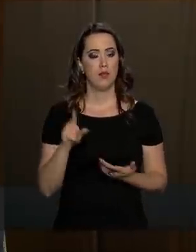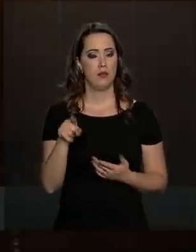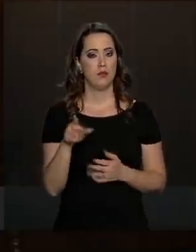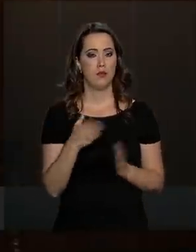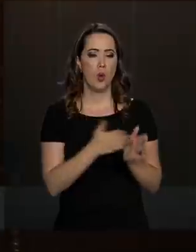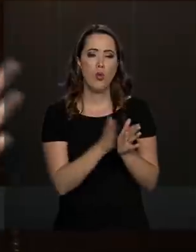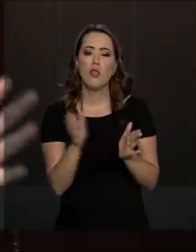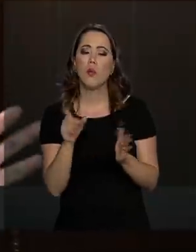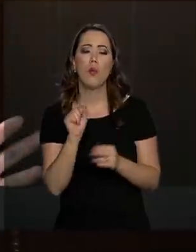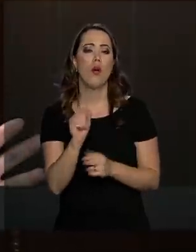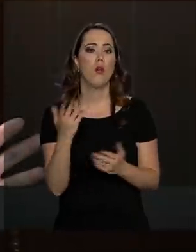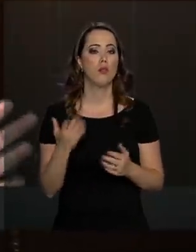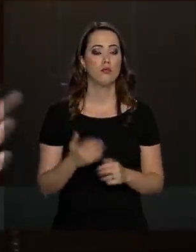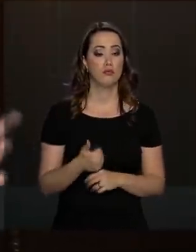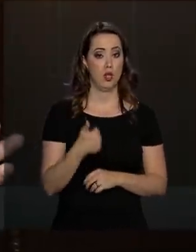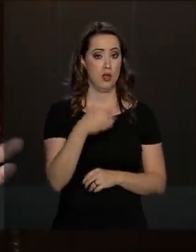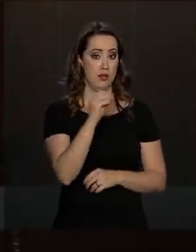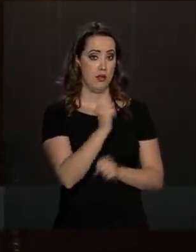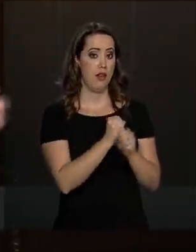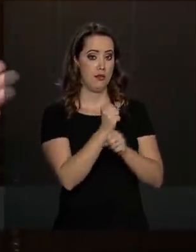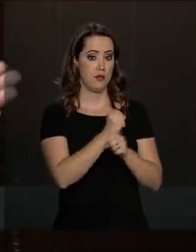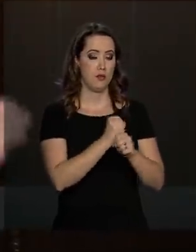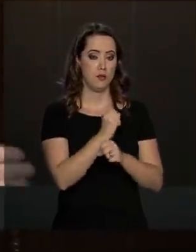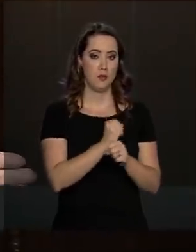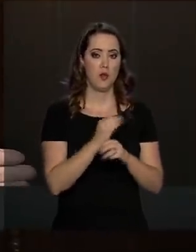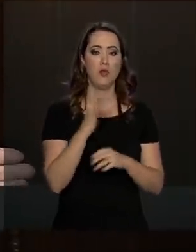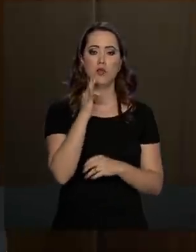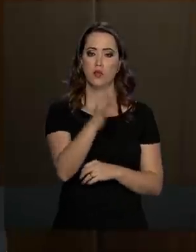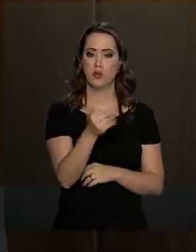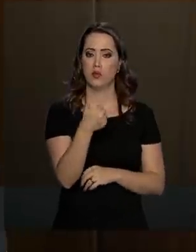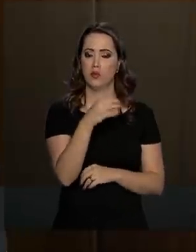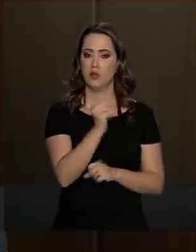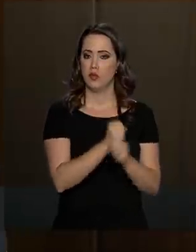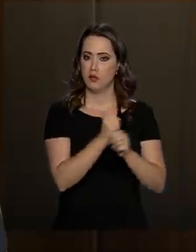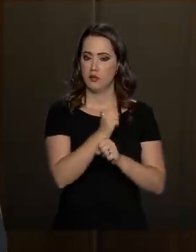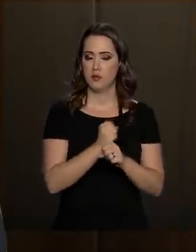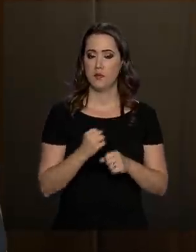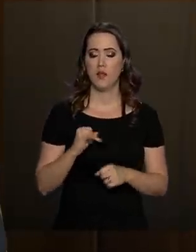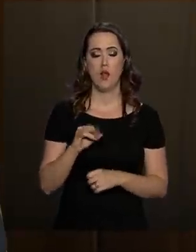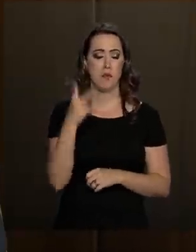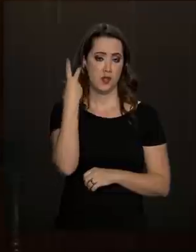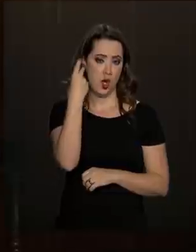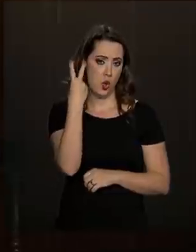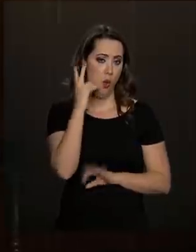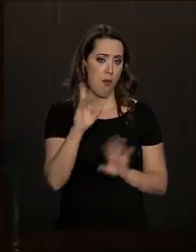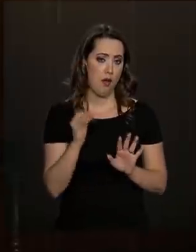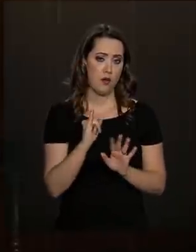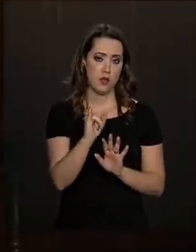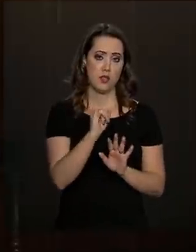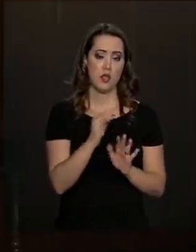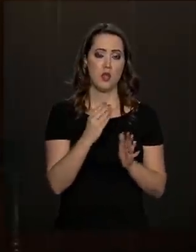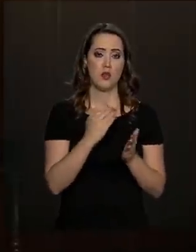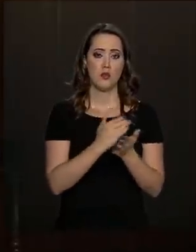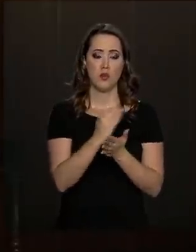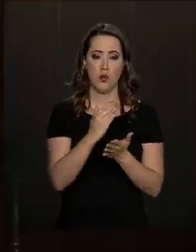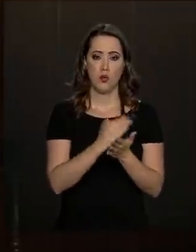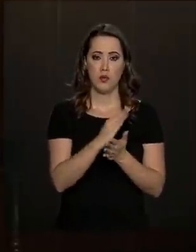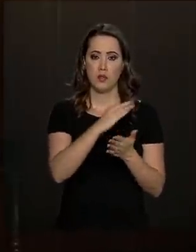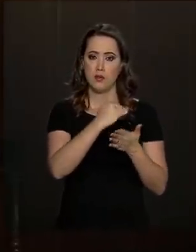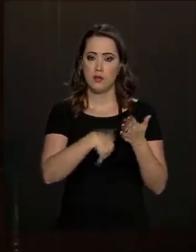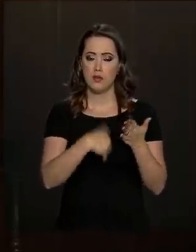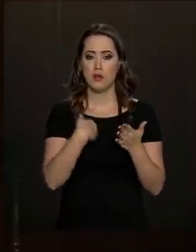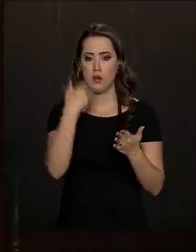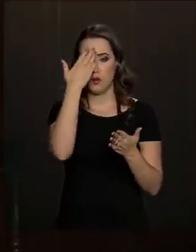em quanto tempo? Em 10 anos, em 10 anos, os próximos 10 anos. Naturalmente, se começarem a esvaziar, eu acredito e tive